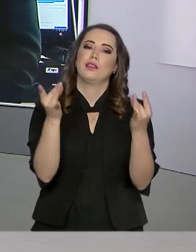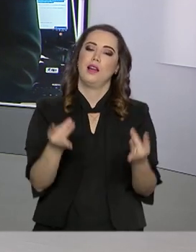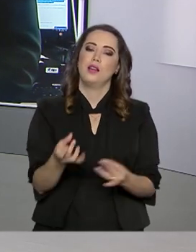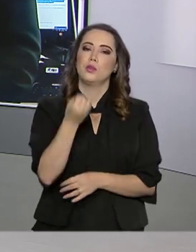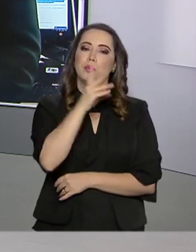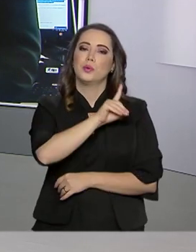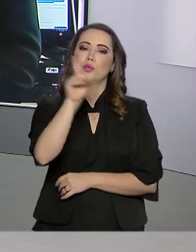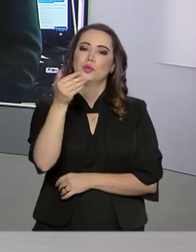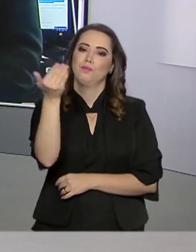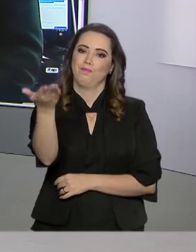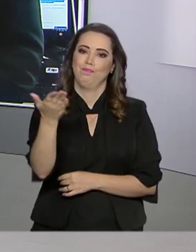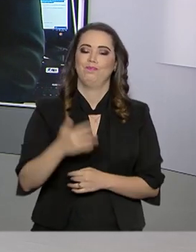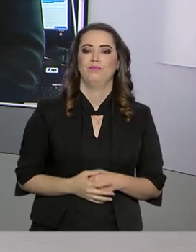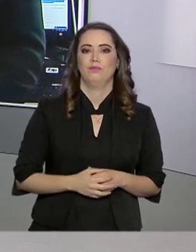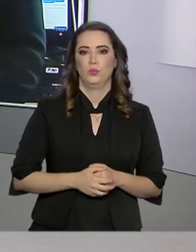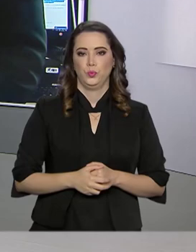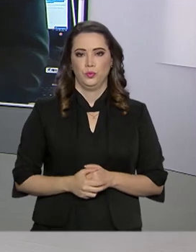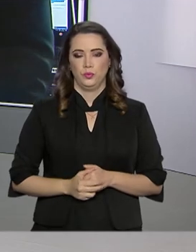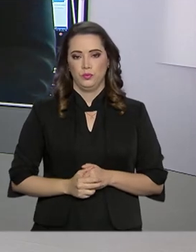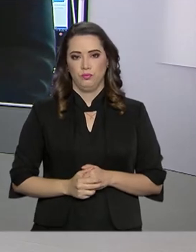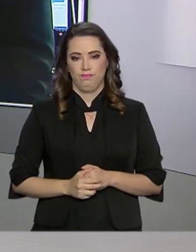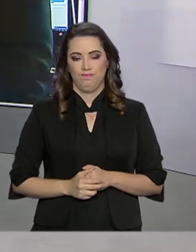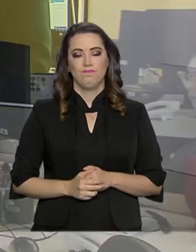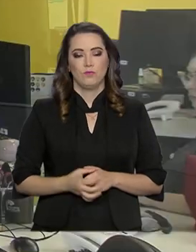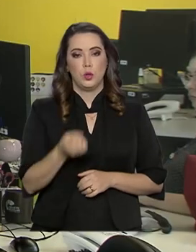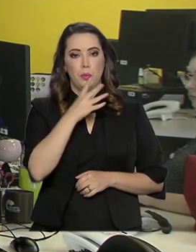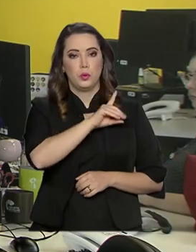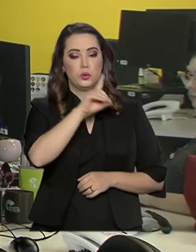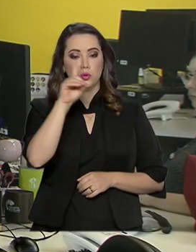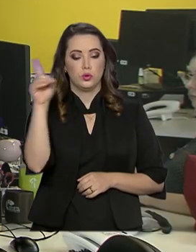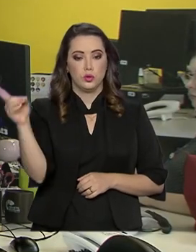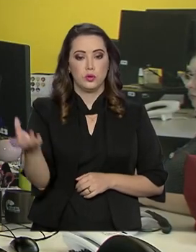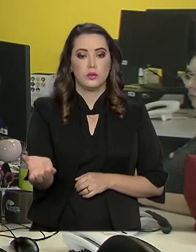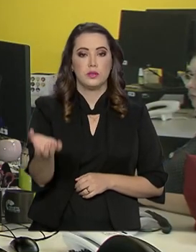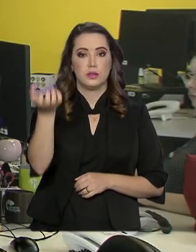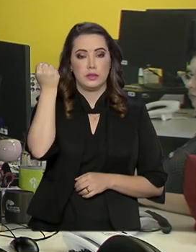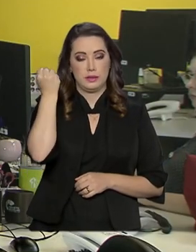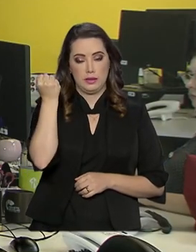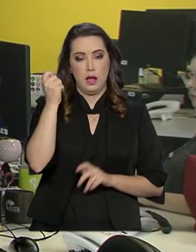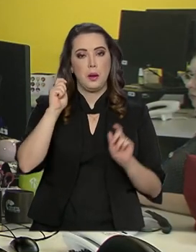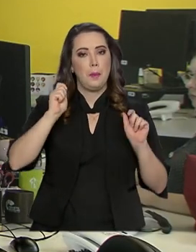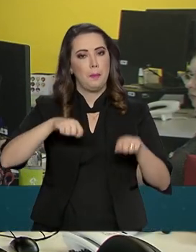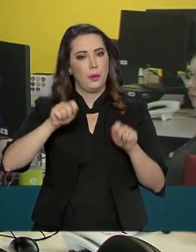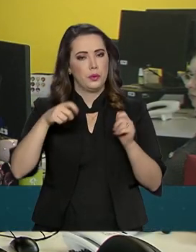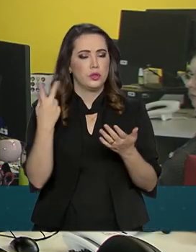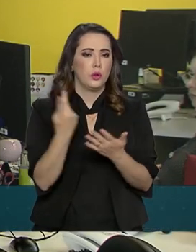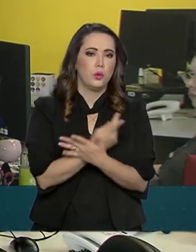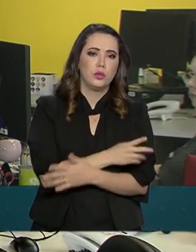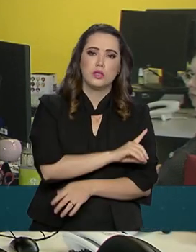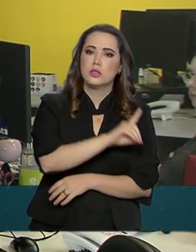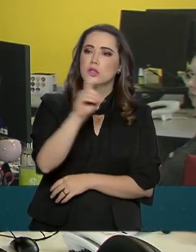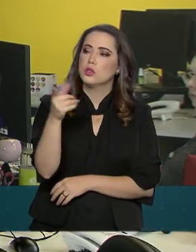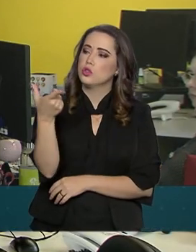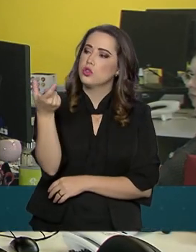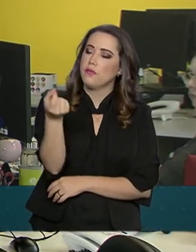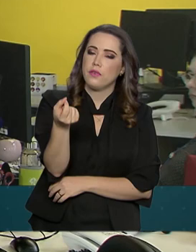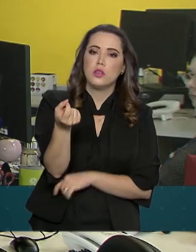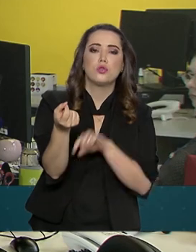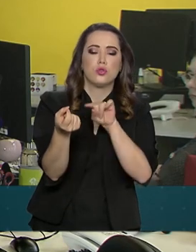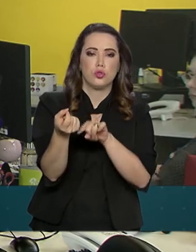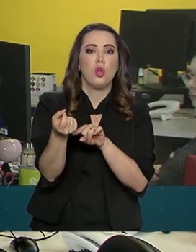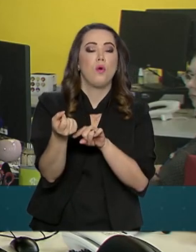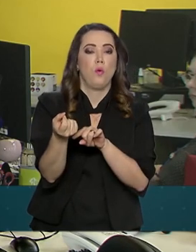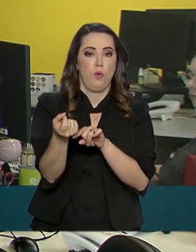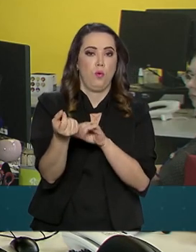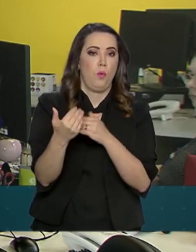Bom dia, Maurício. Bom dia, Renata. Os saques do Bolsa Família em janeiro poderão ser realizados a partir do dia 20. O valor